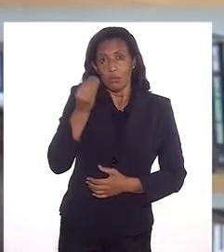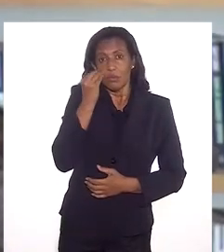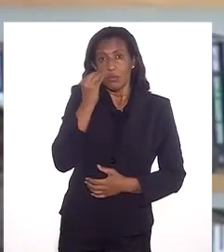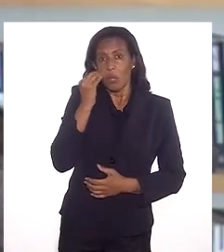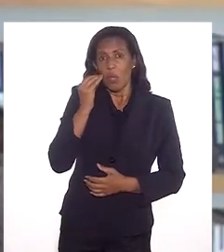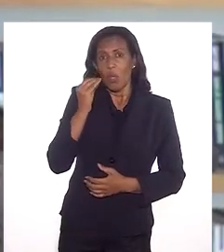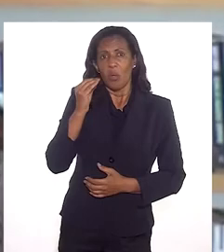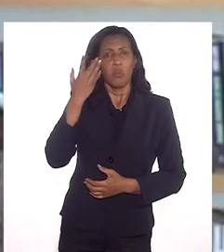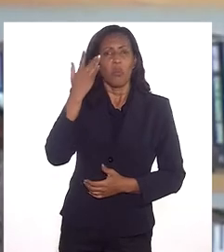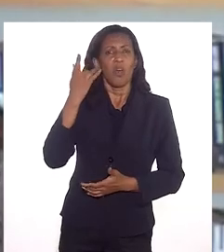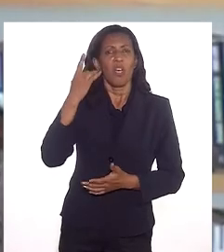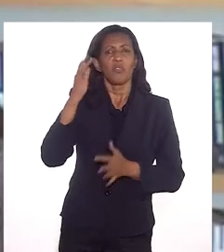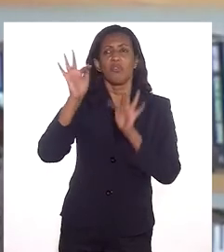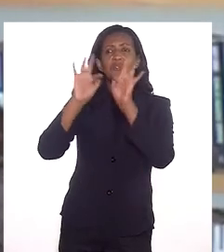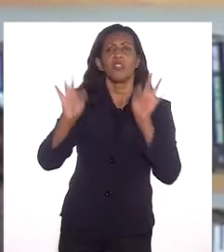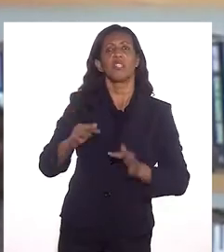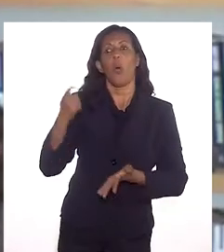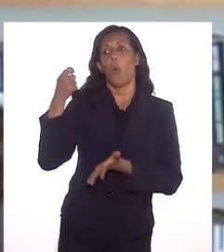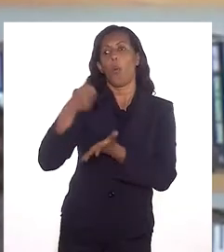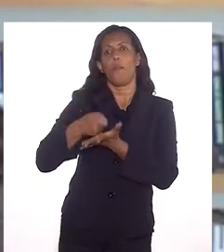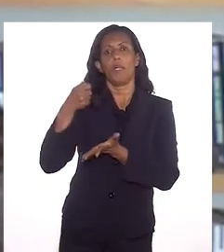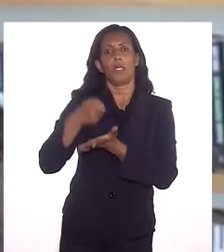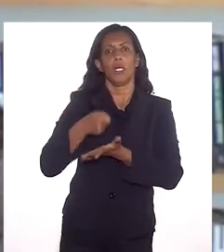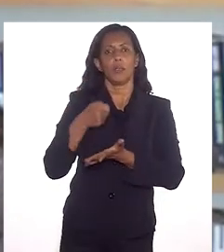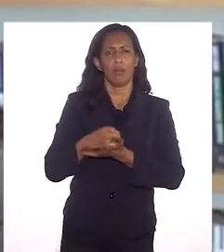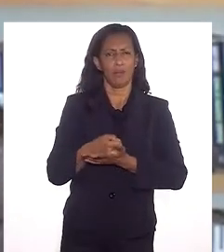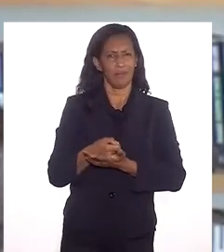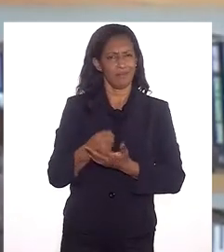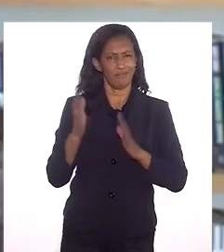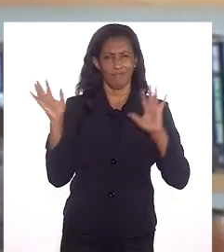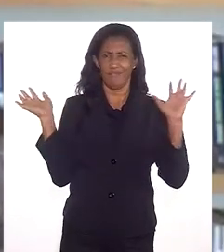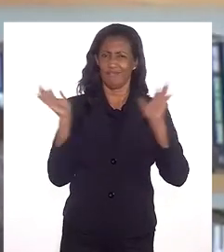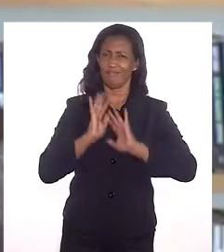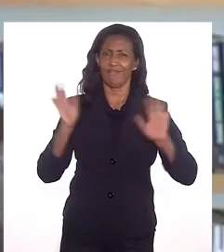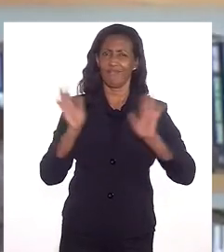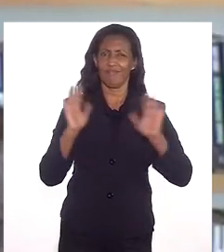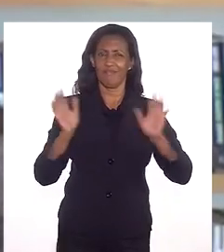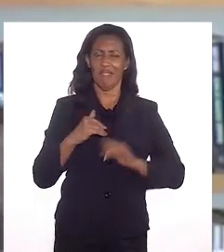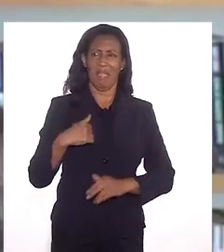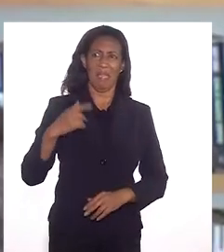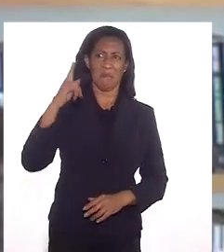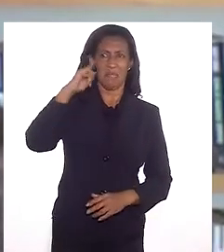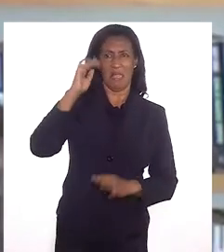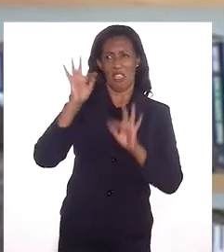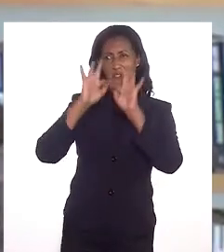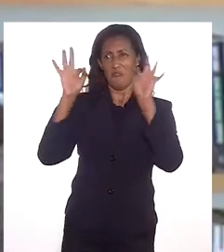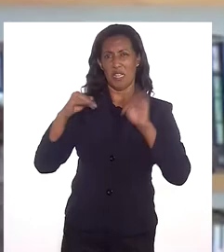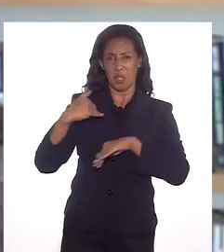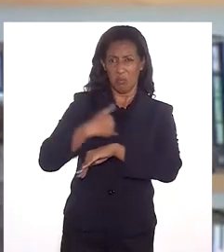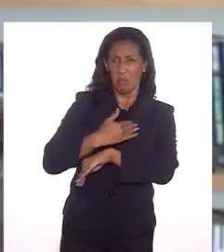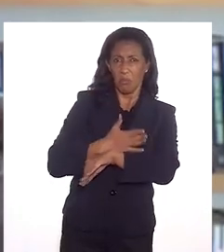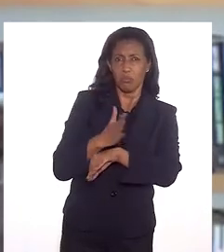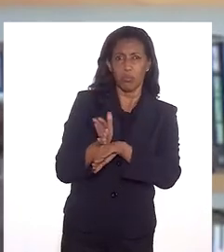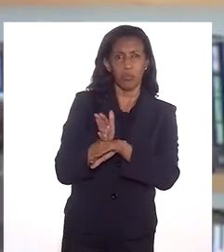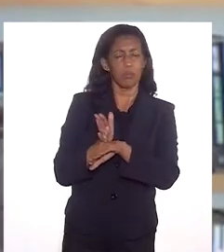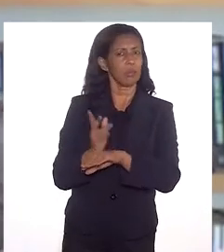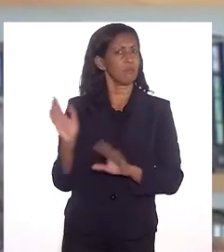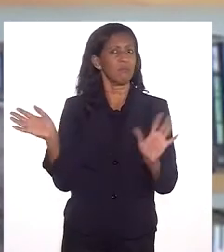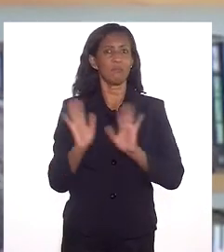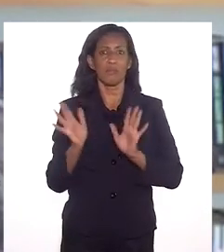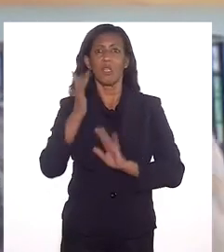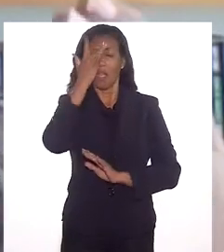eu não acho felicidade obrigatória, eu rejeito essa fantasia de que você tem que ser feliz o tempo todo. Não.